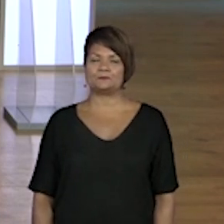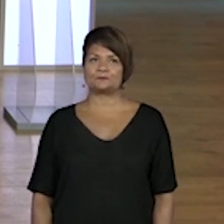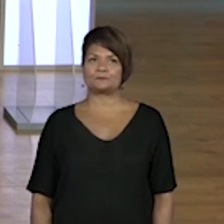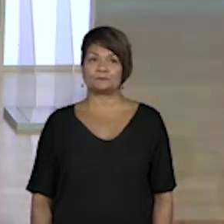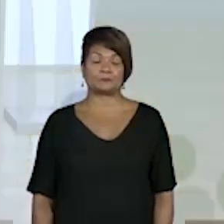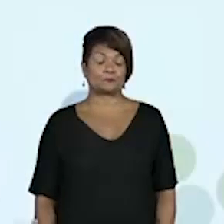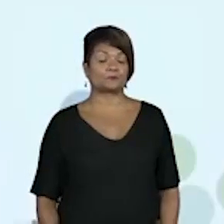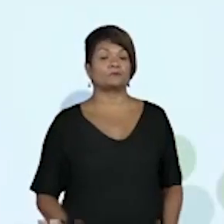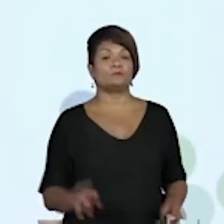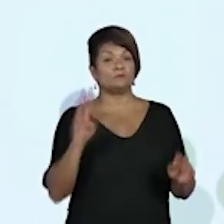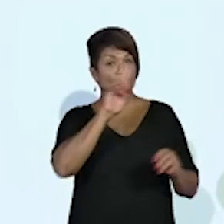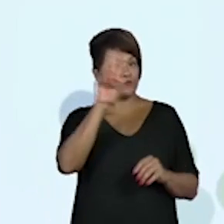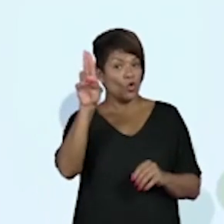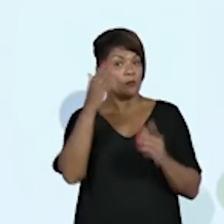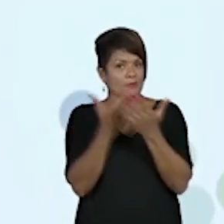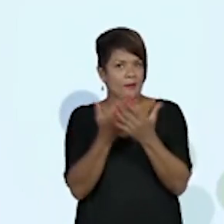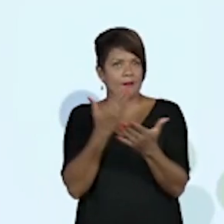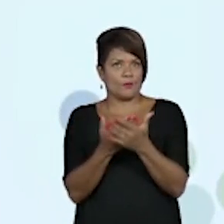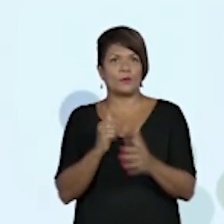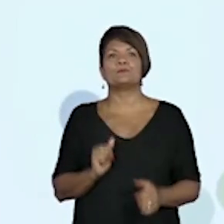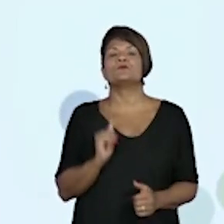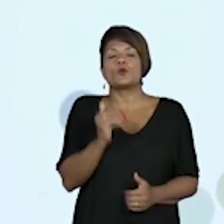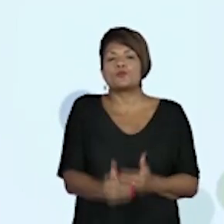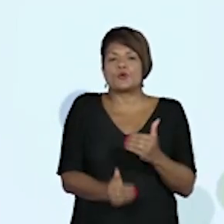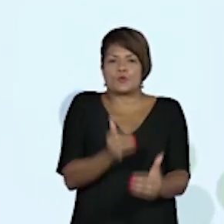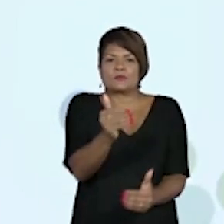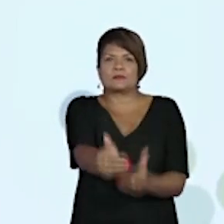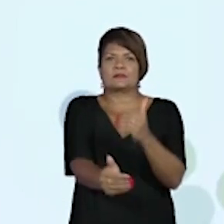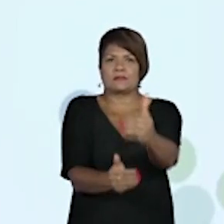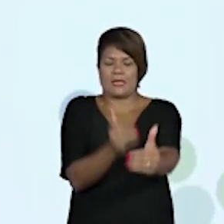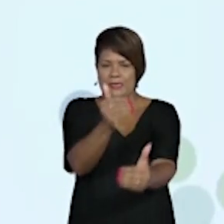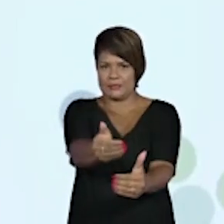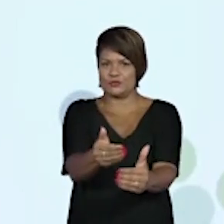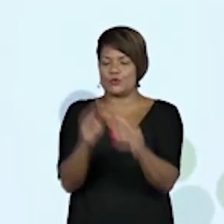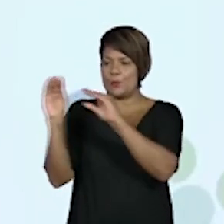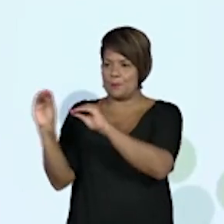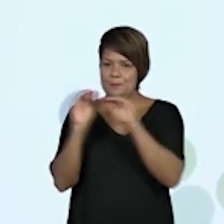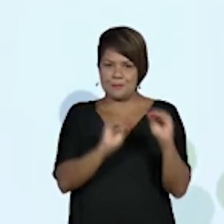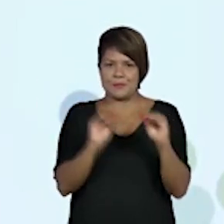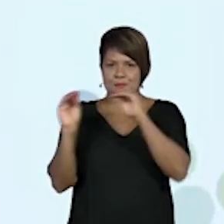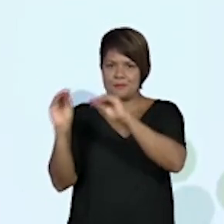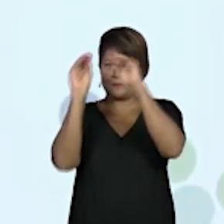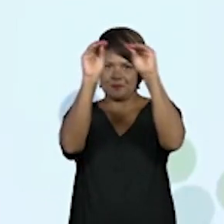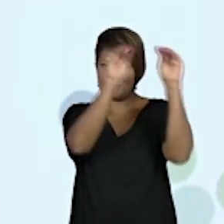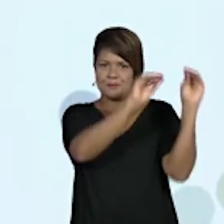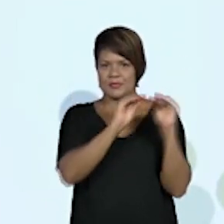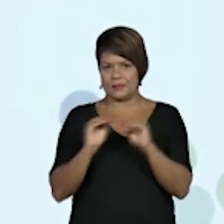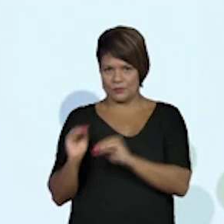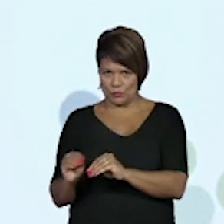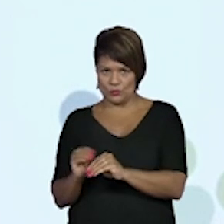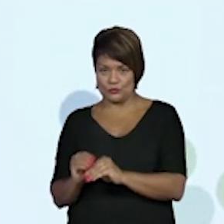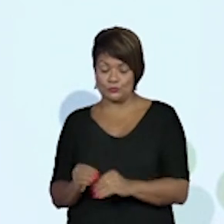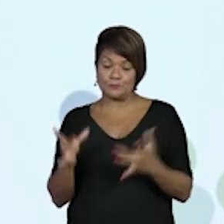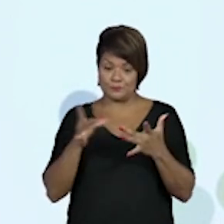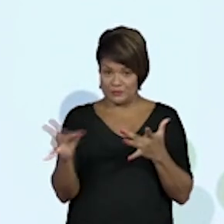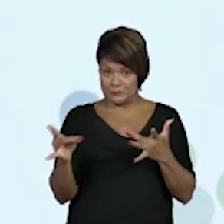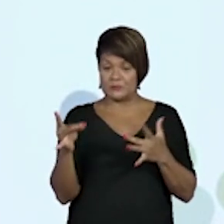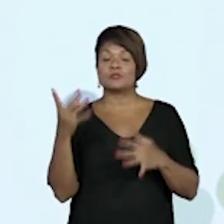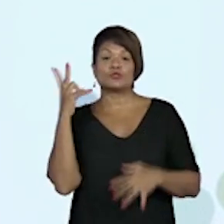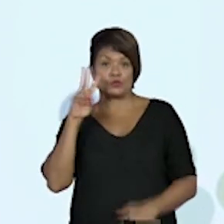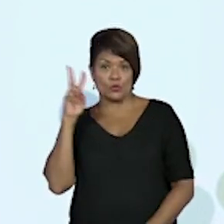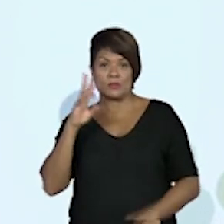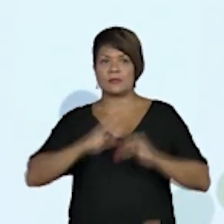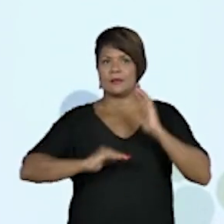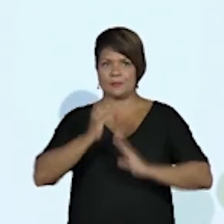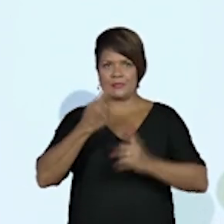O tema da aula é processos migratórios. Essa é a disciplina de história e a habilidade